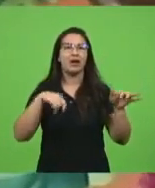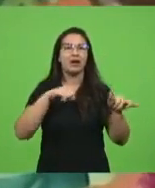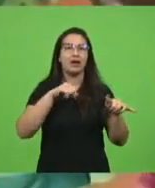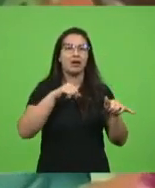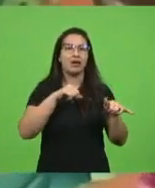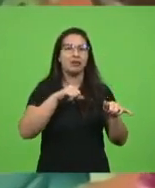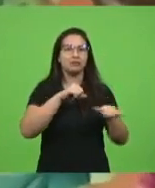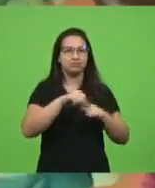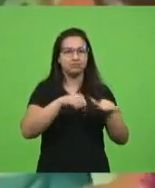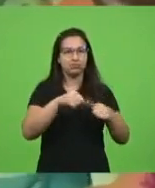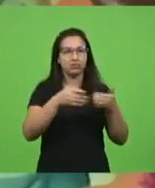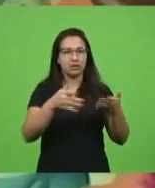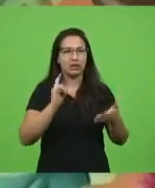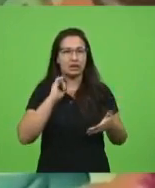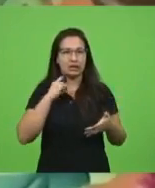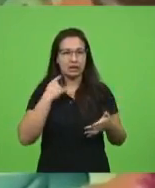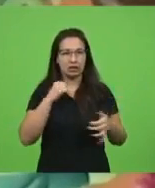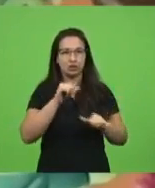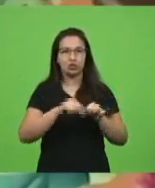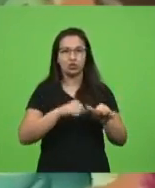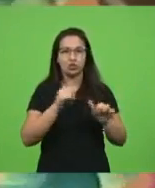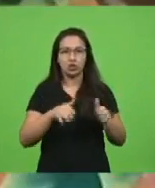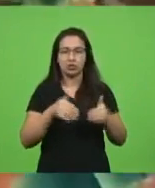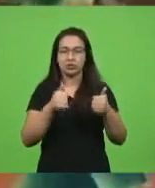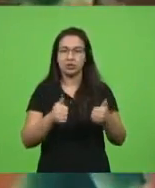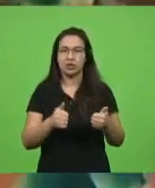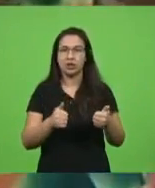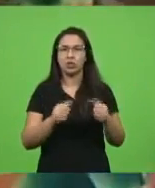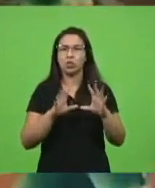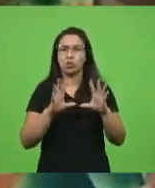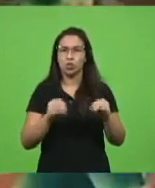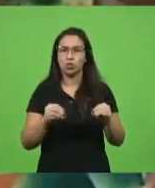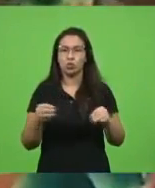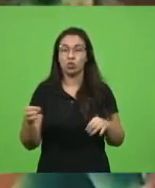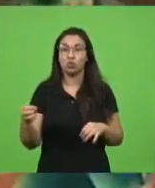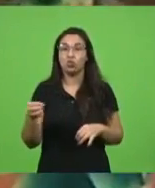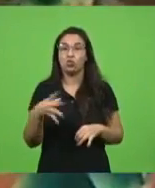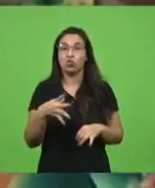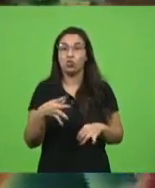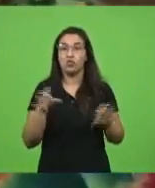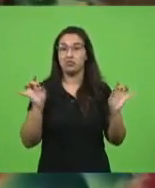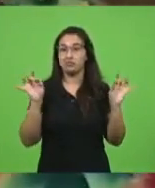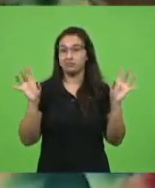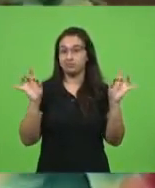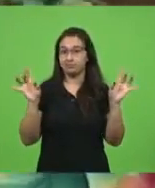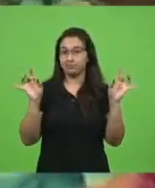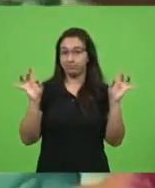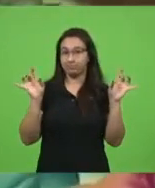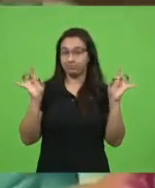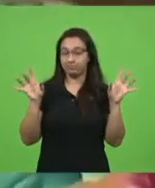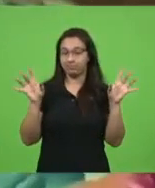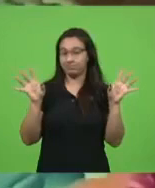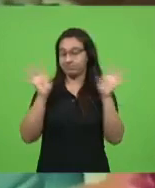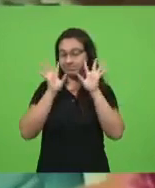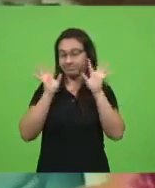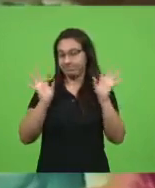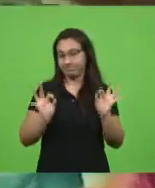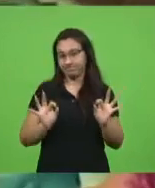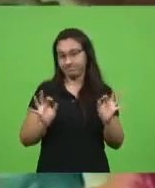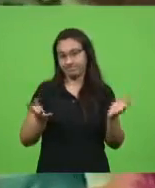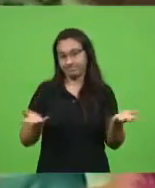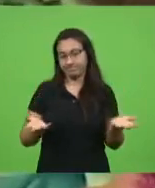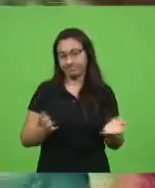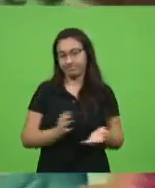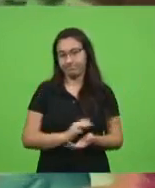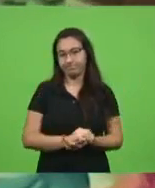será o que estão chamando de novo luxo? Não sei. Será